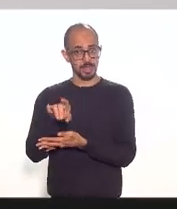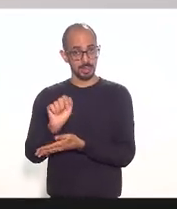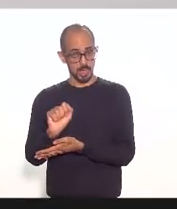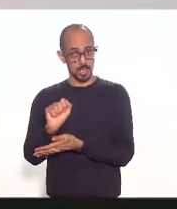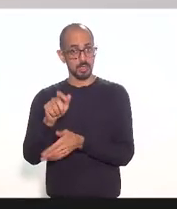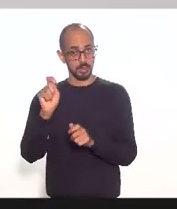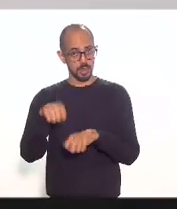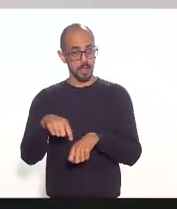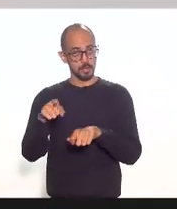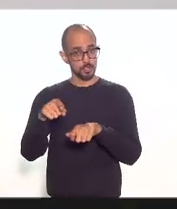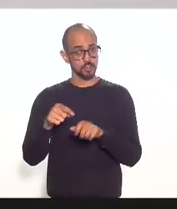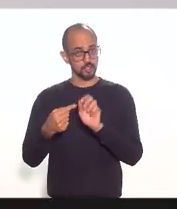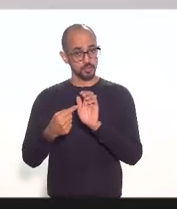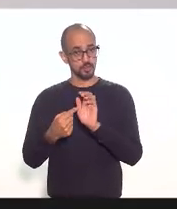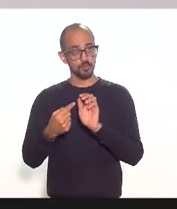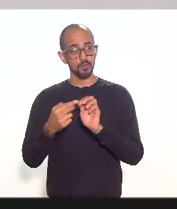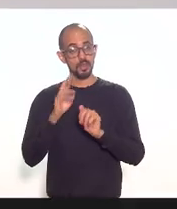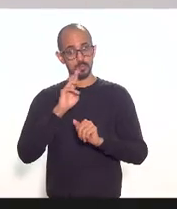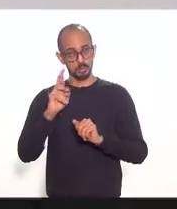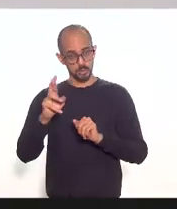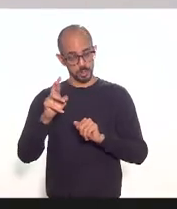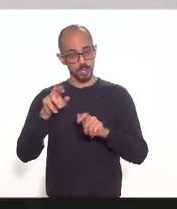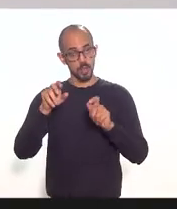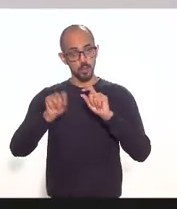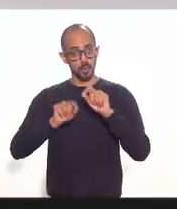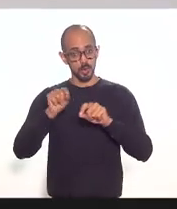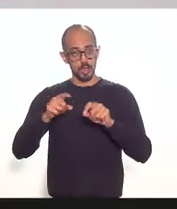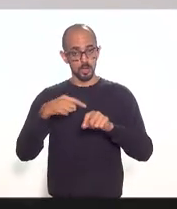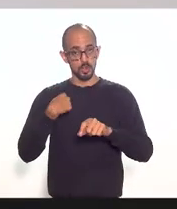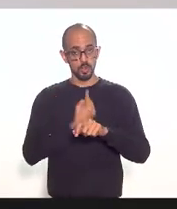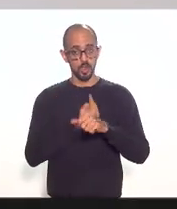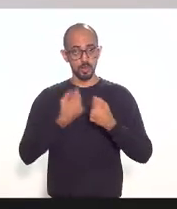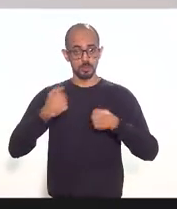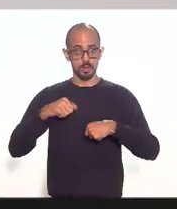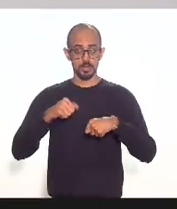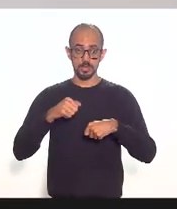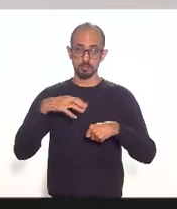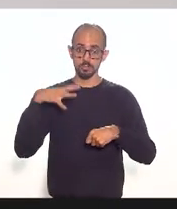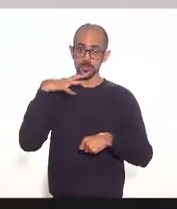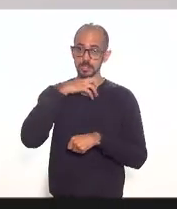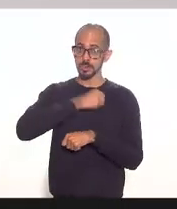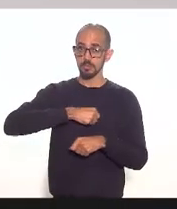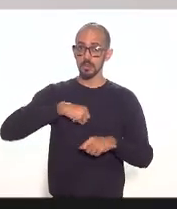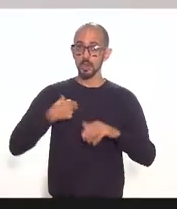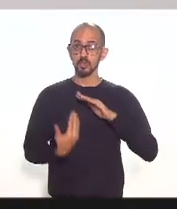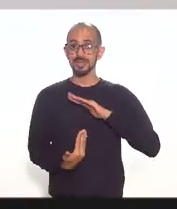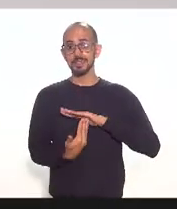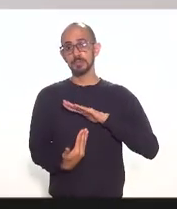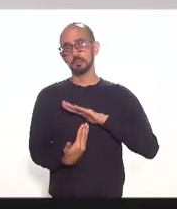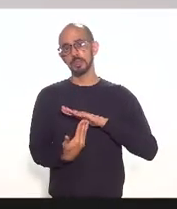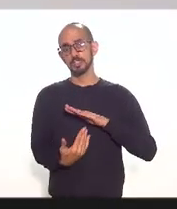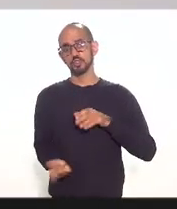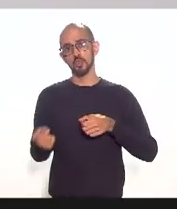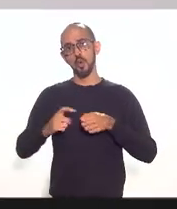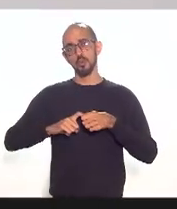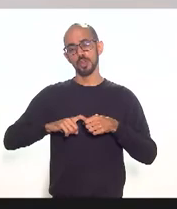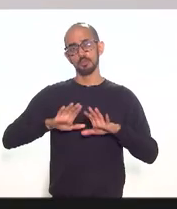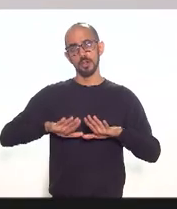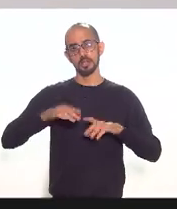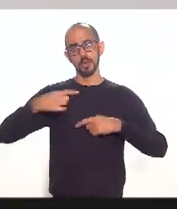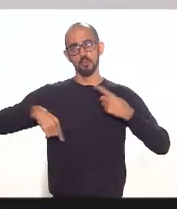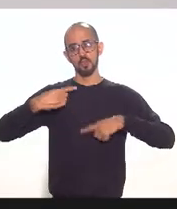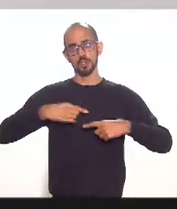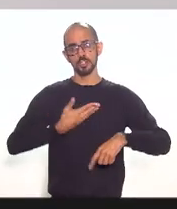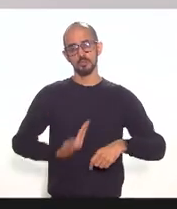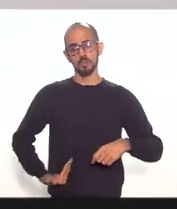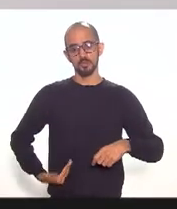como a doutora Cláudia Frese falou é que nós precisamos observar os limites do convênio mas a política pública é uma